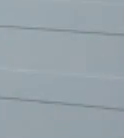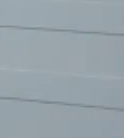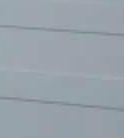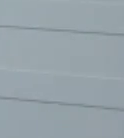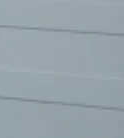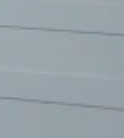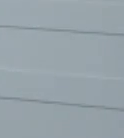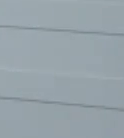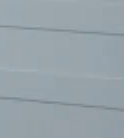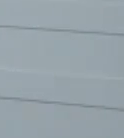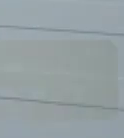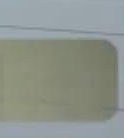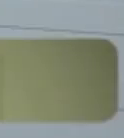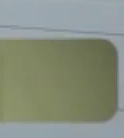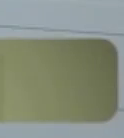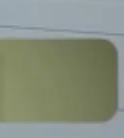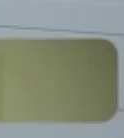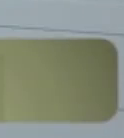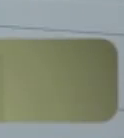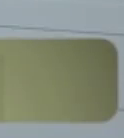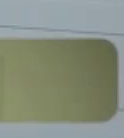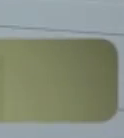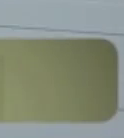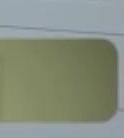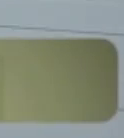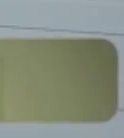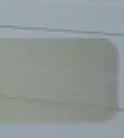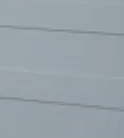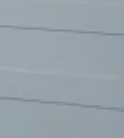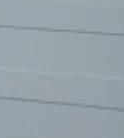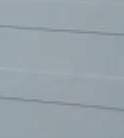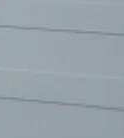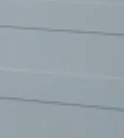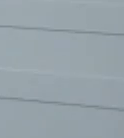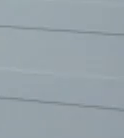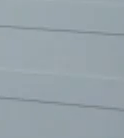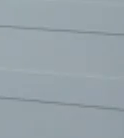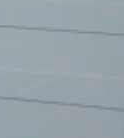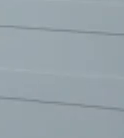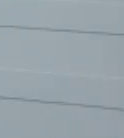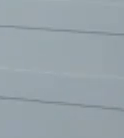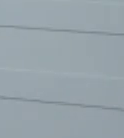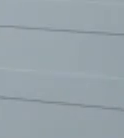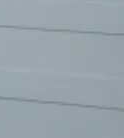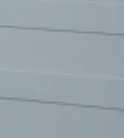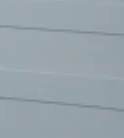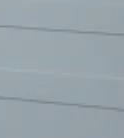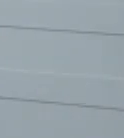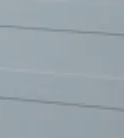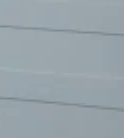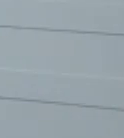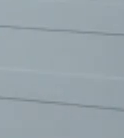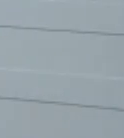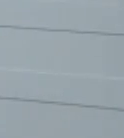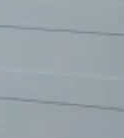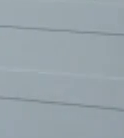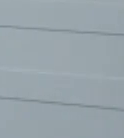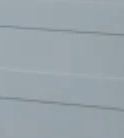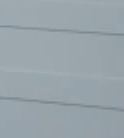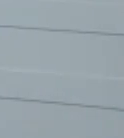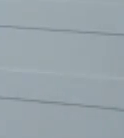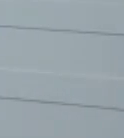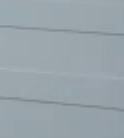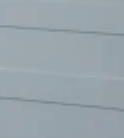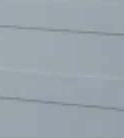Bom, e o ministro Marco Aurélio Melo fez uma pequena interrupção nesse terceiro dia da audiência pública que trata da interrupção da gravidez de fetos